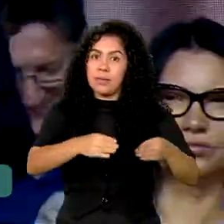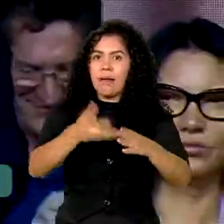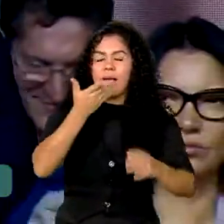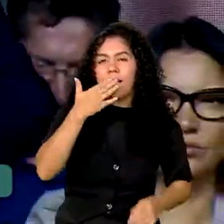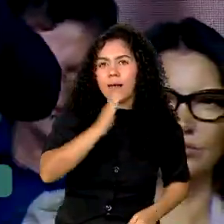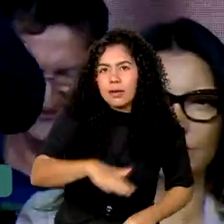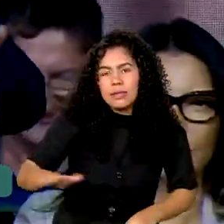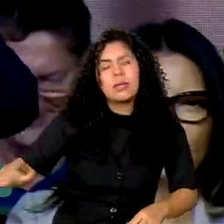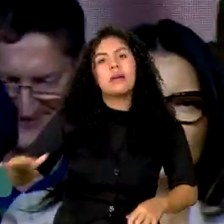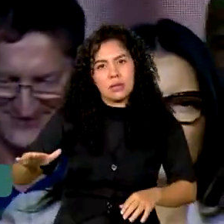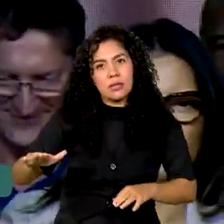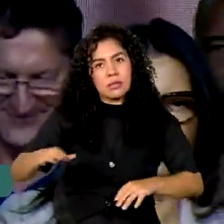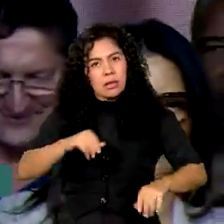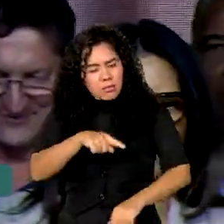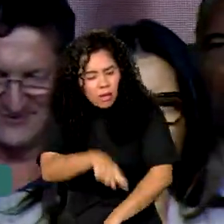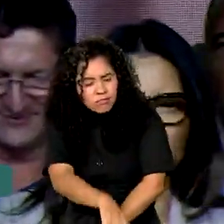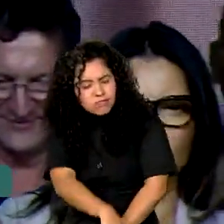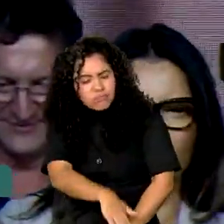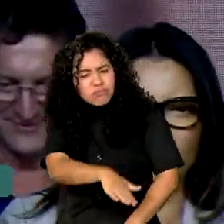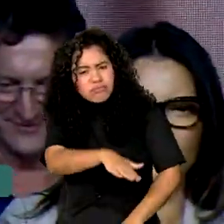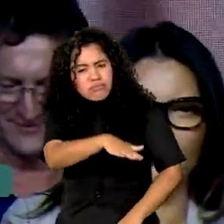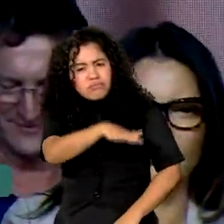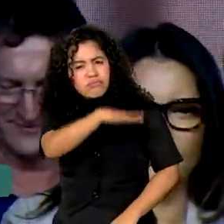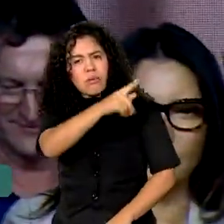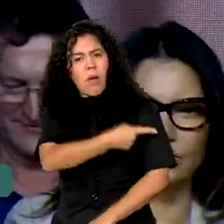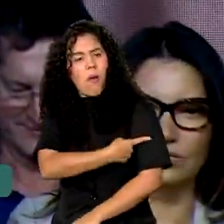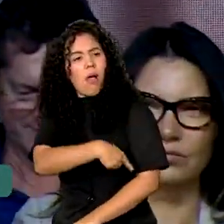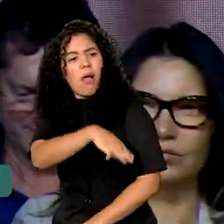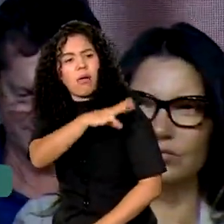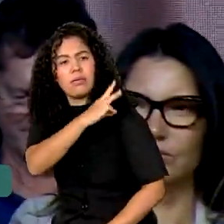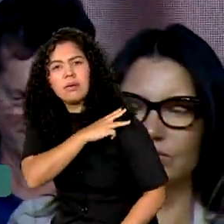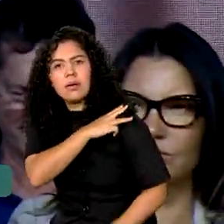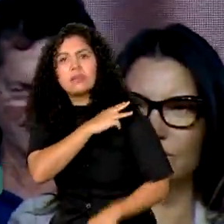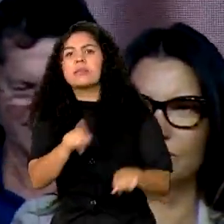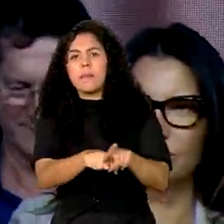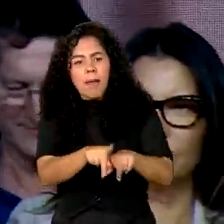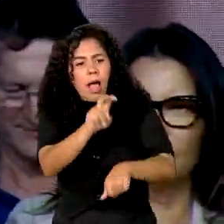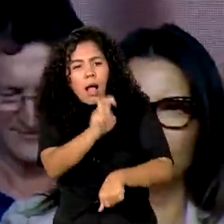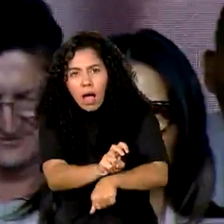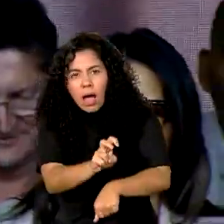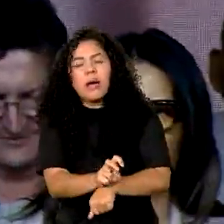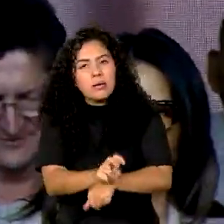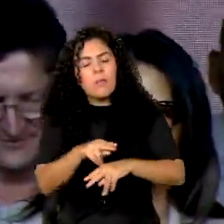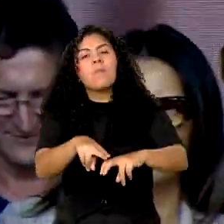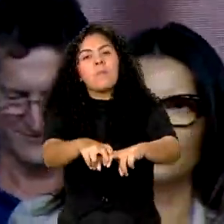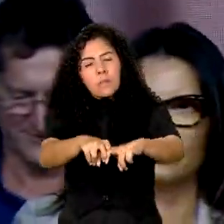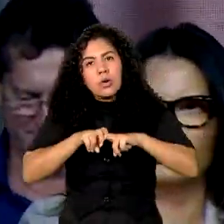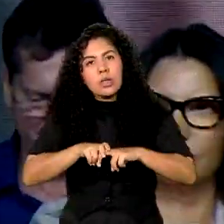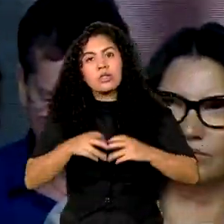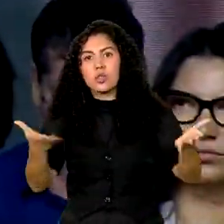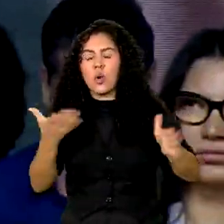desde o primeiro ano do ensino fundamental ou da creche. Por isso é que é um dia marcante para mim.